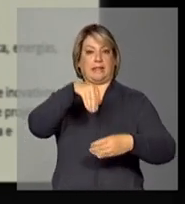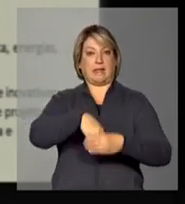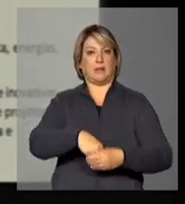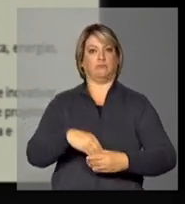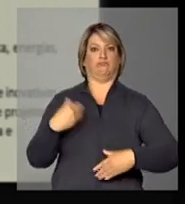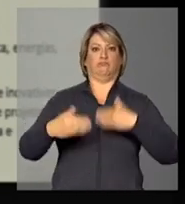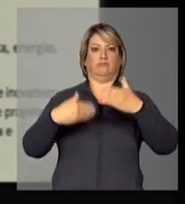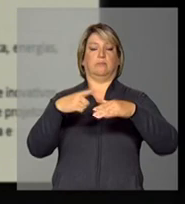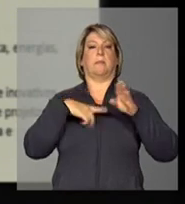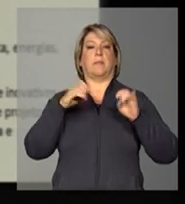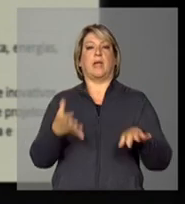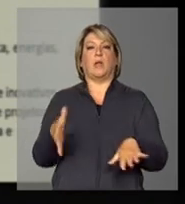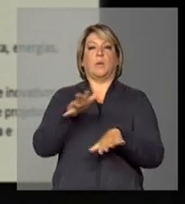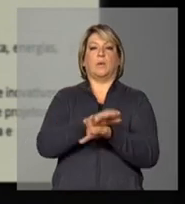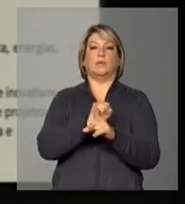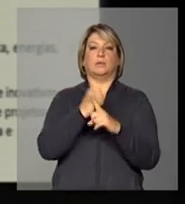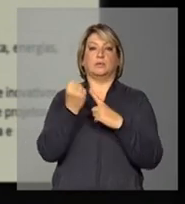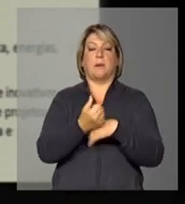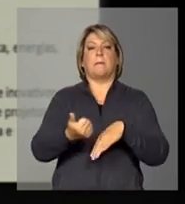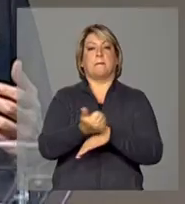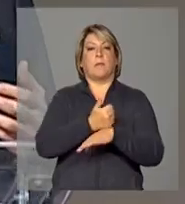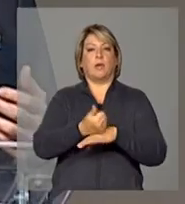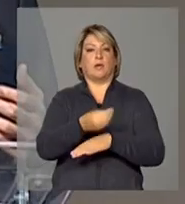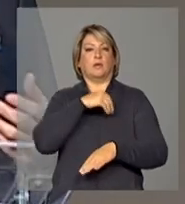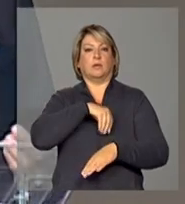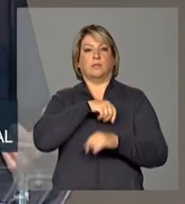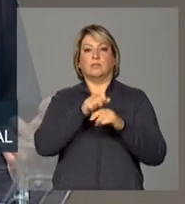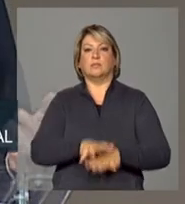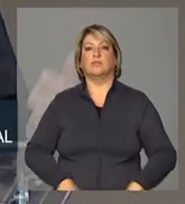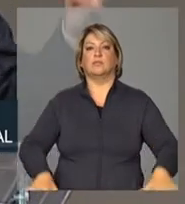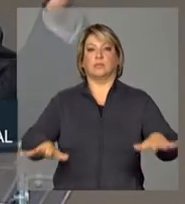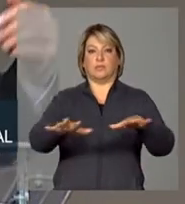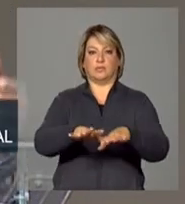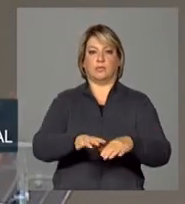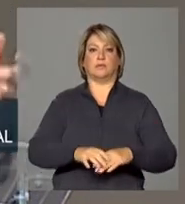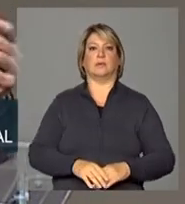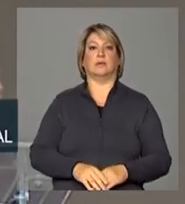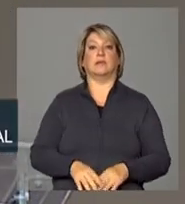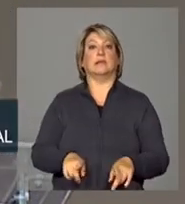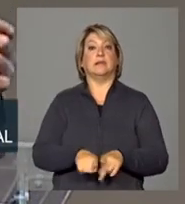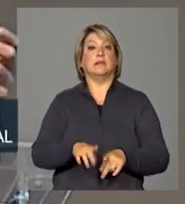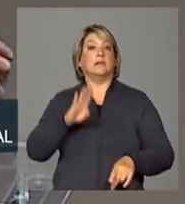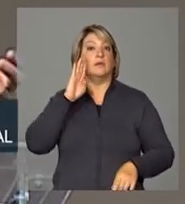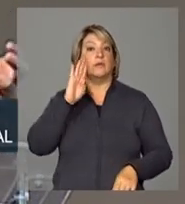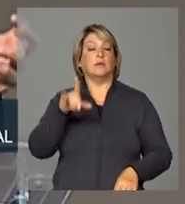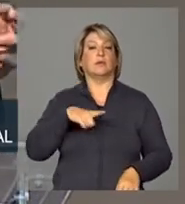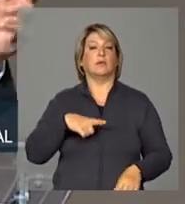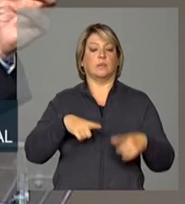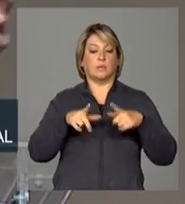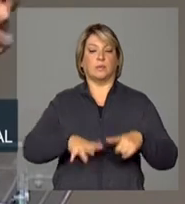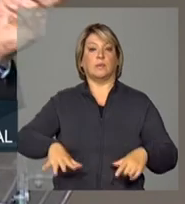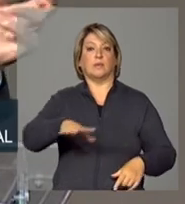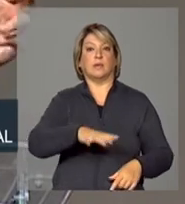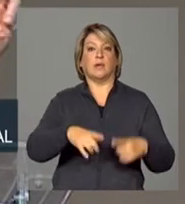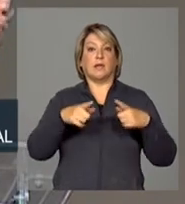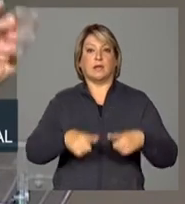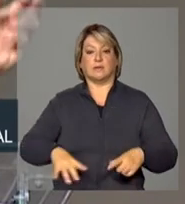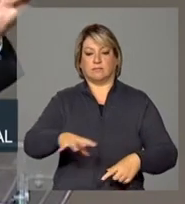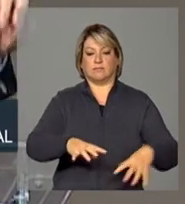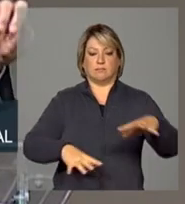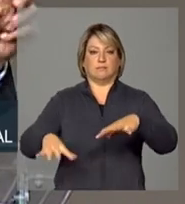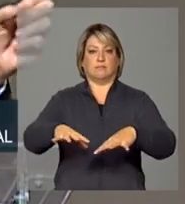inclusão social e melhoria da distribuição de renda, inclusive no espaço regional. Nós estamos